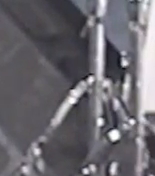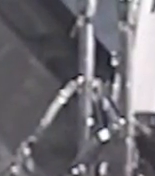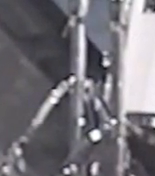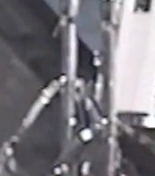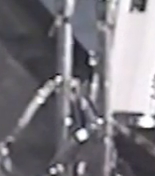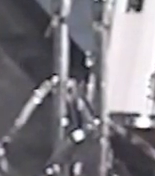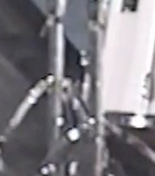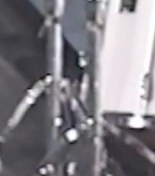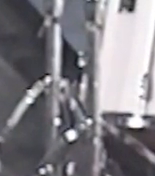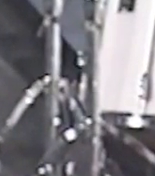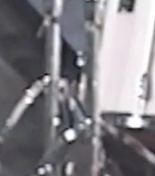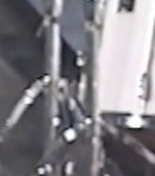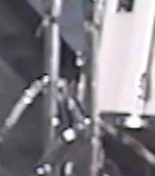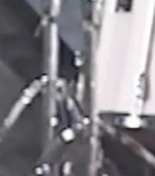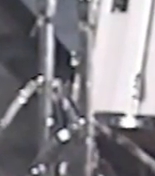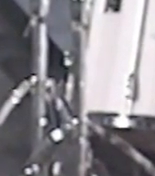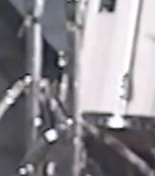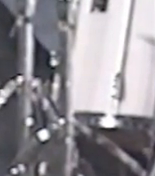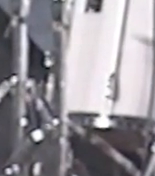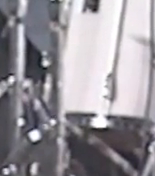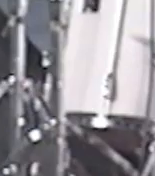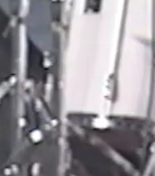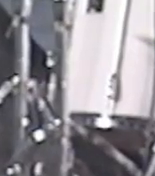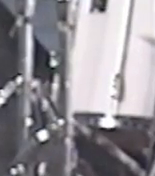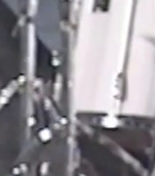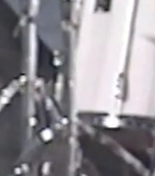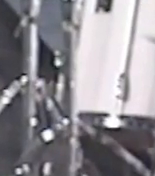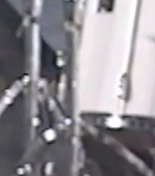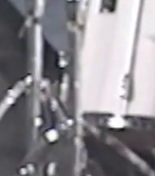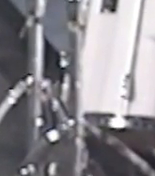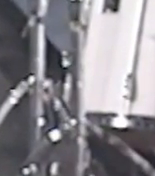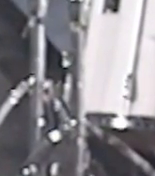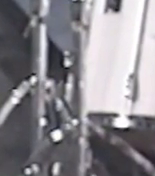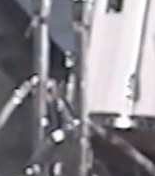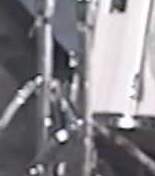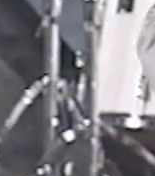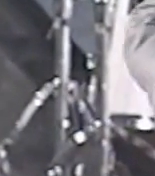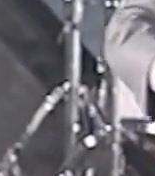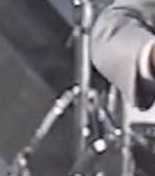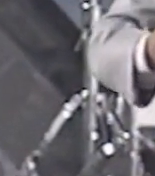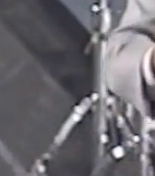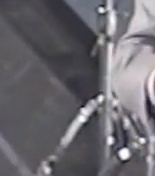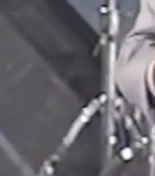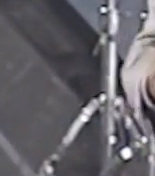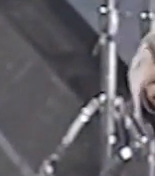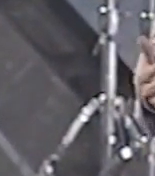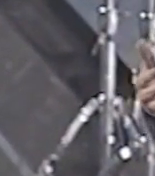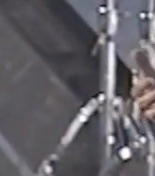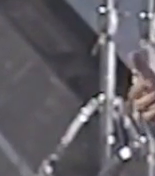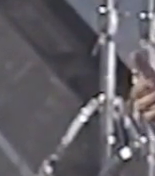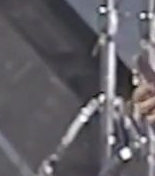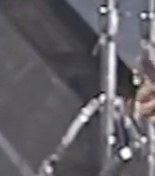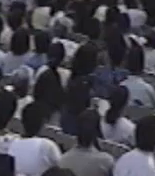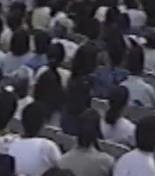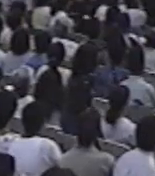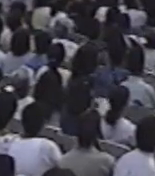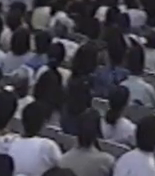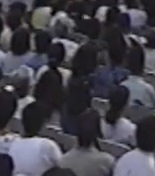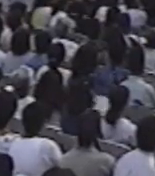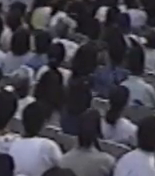e soprou Nas narinas do homem o fôlego da vida E ele se tornou alma vivente